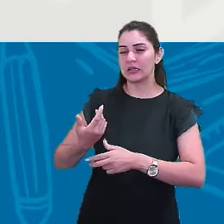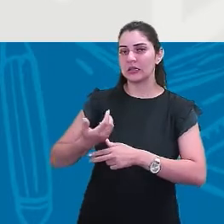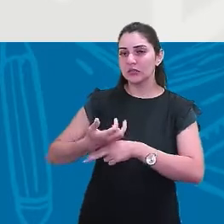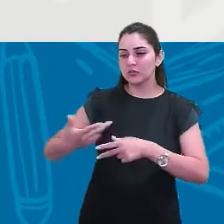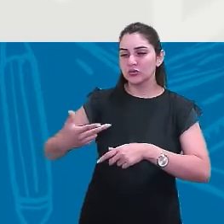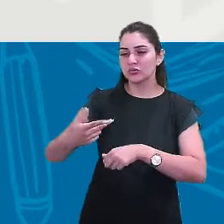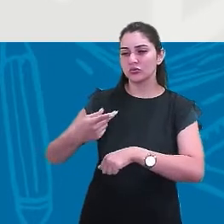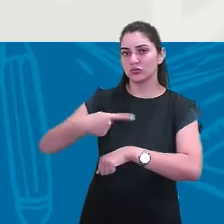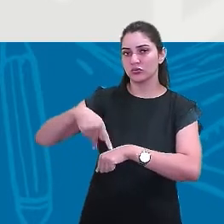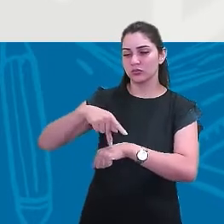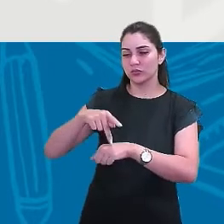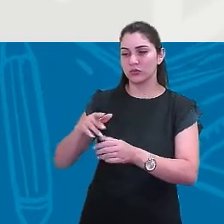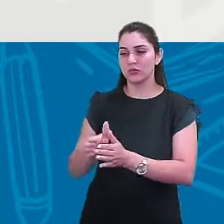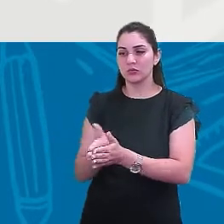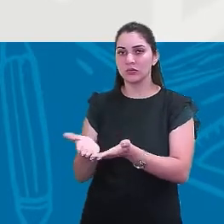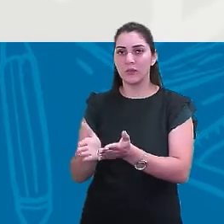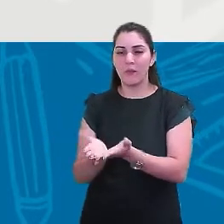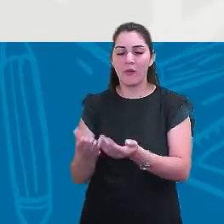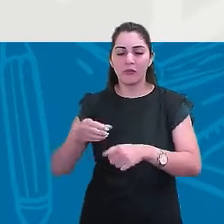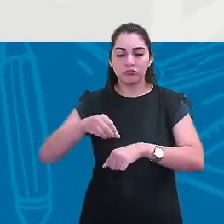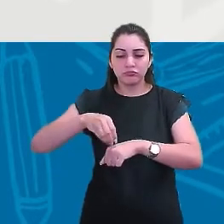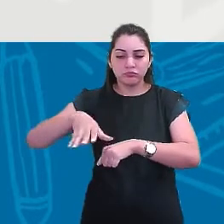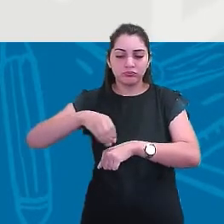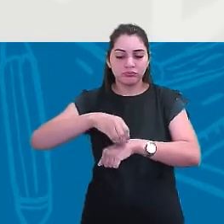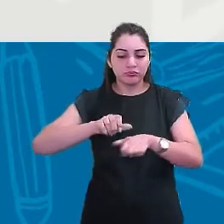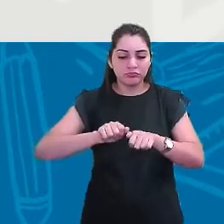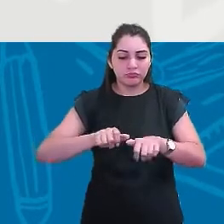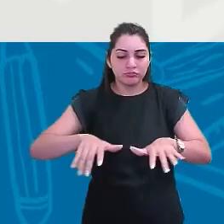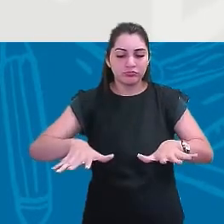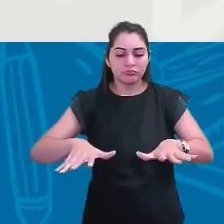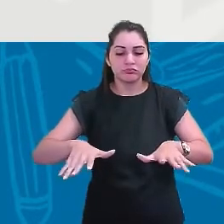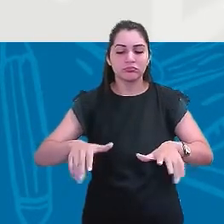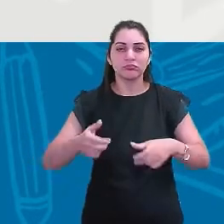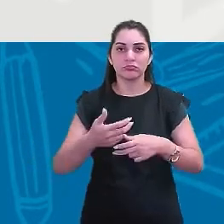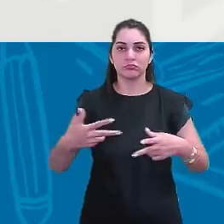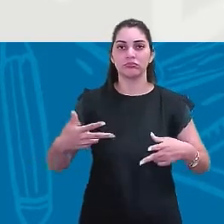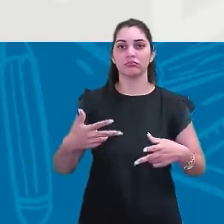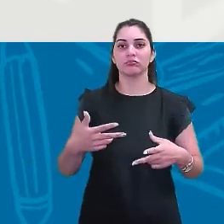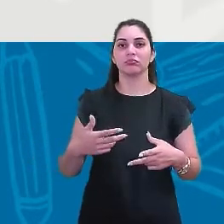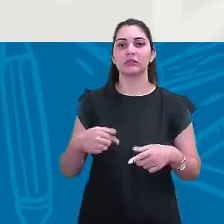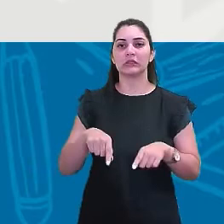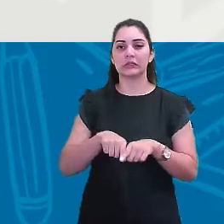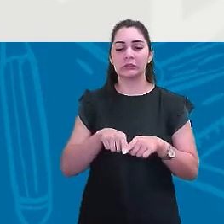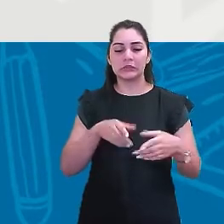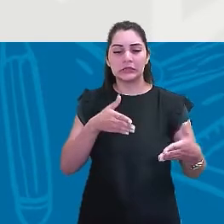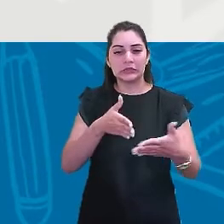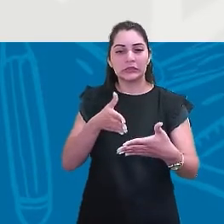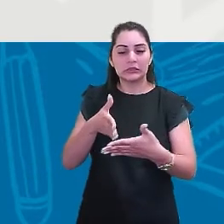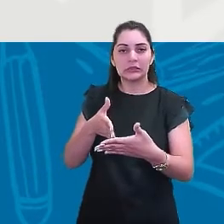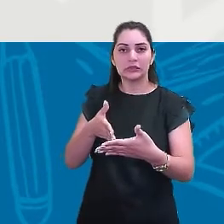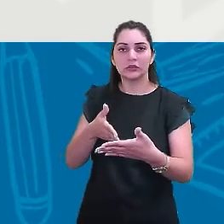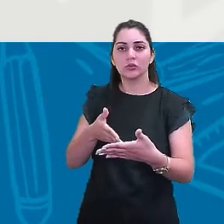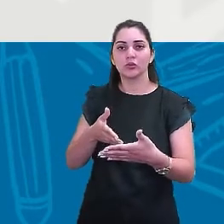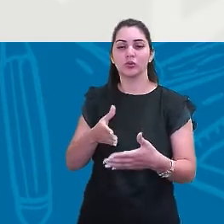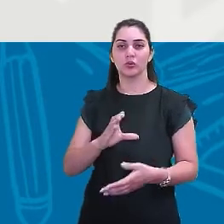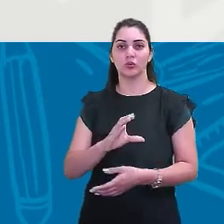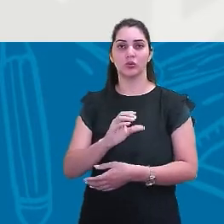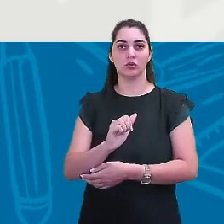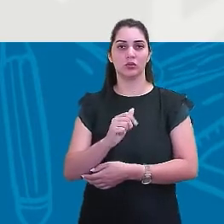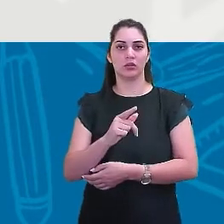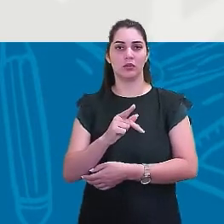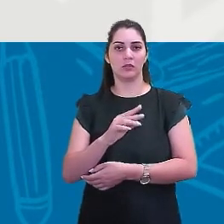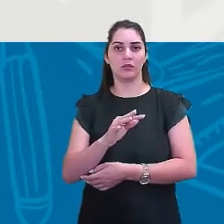expandindo a sua produção, expandindo também os limites do capitalismo. Então,